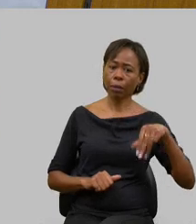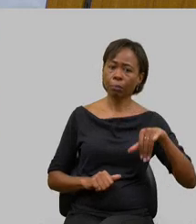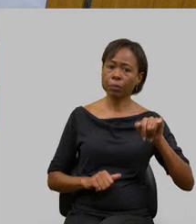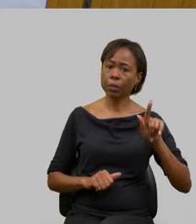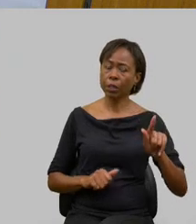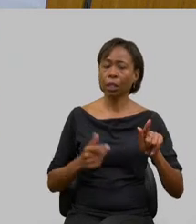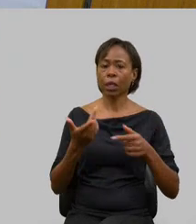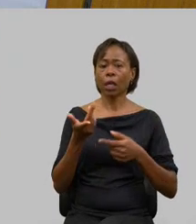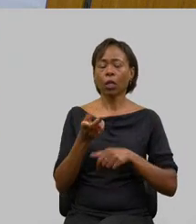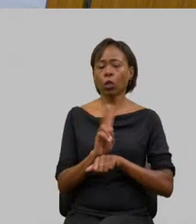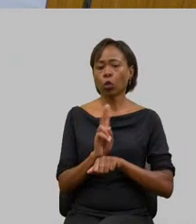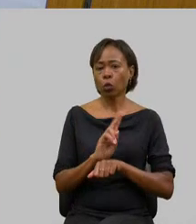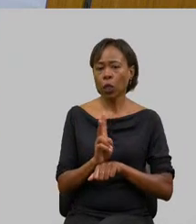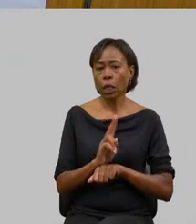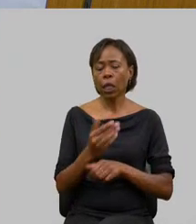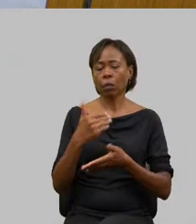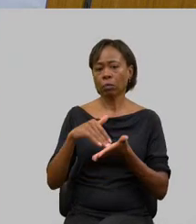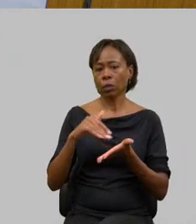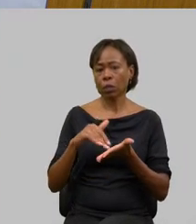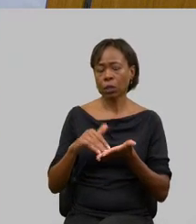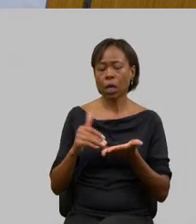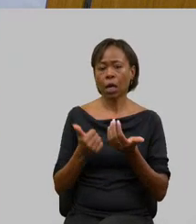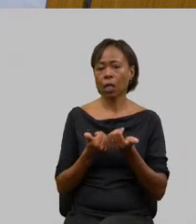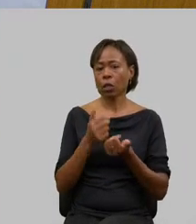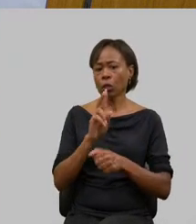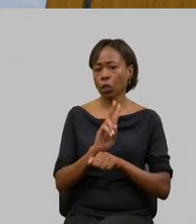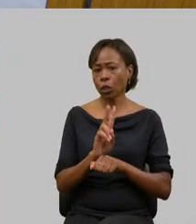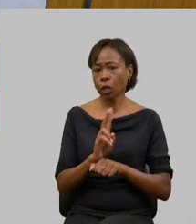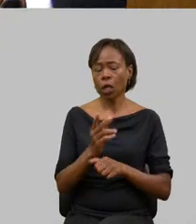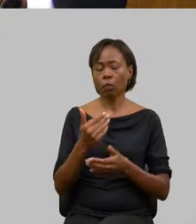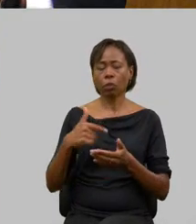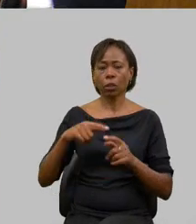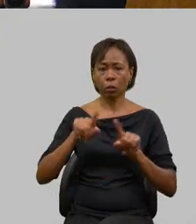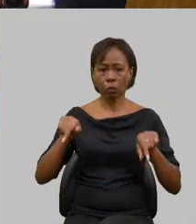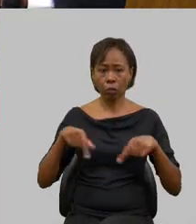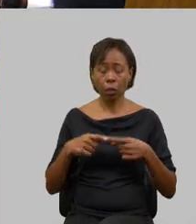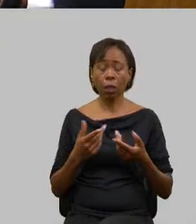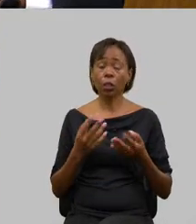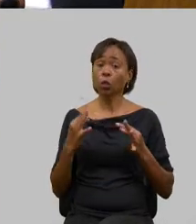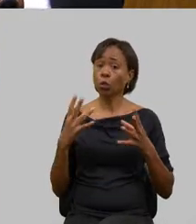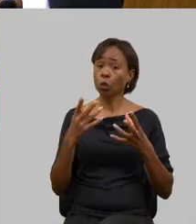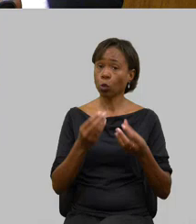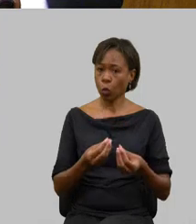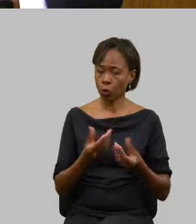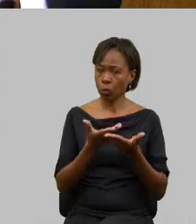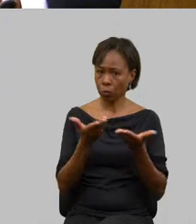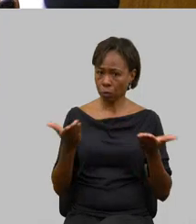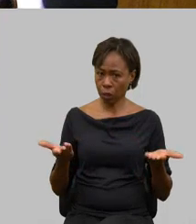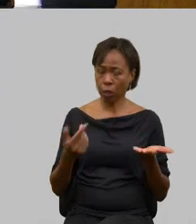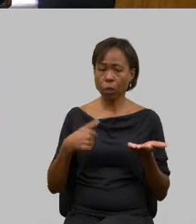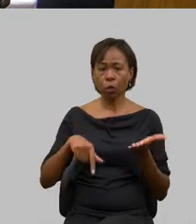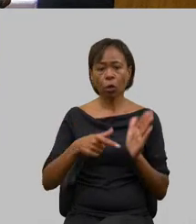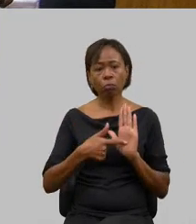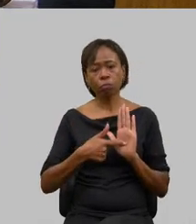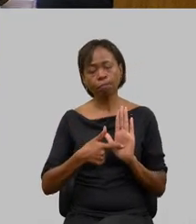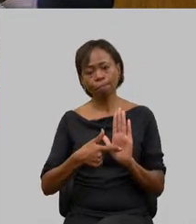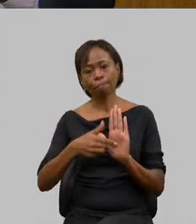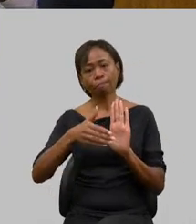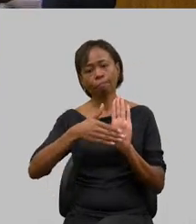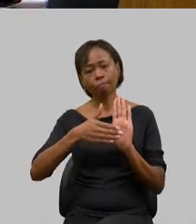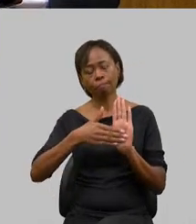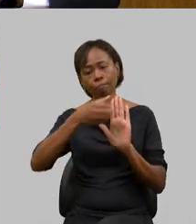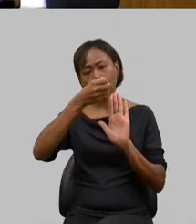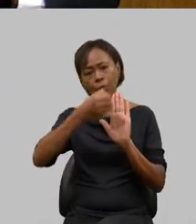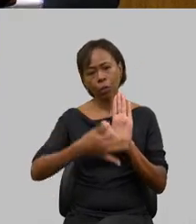gabinete todos presentes aqui nós vamos prestar conta aqui das nossas ações do sistema agricultura de pecuária e